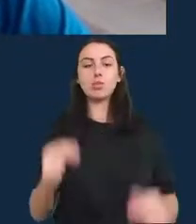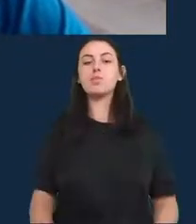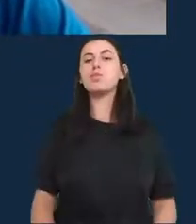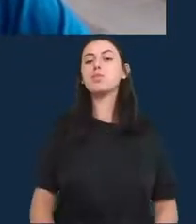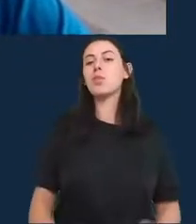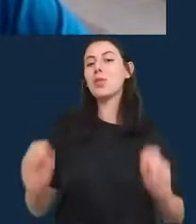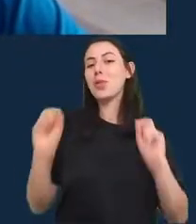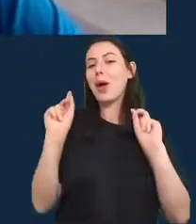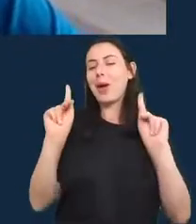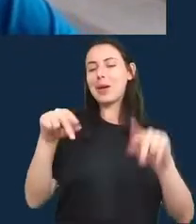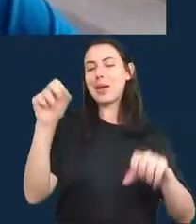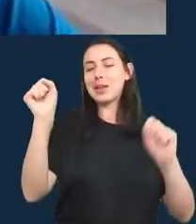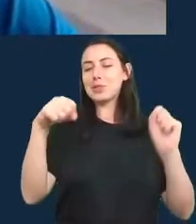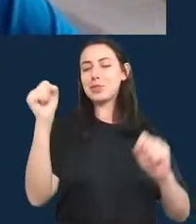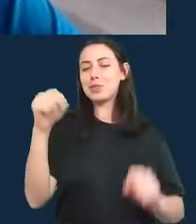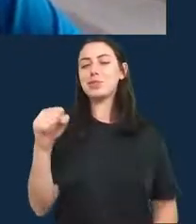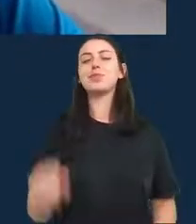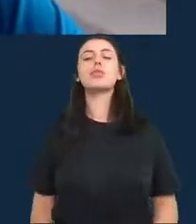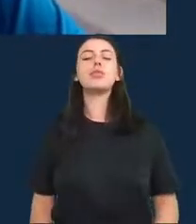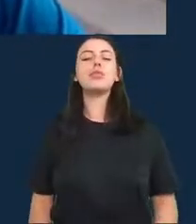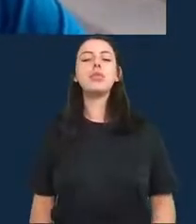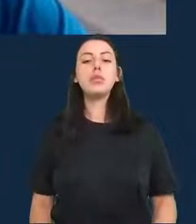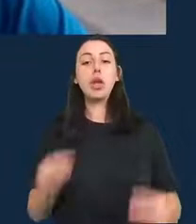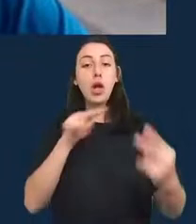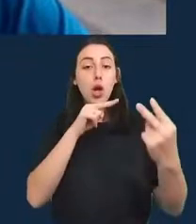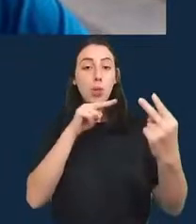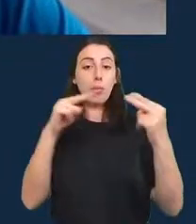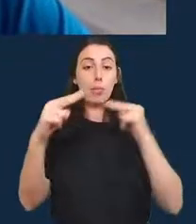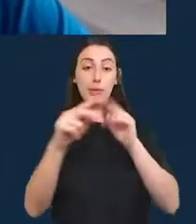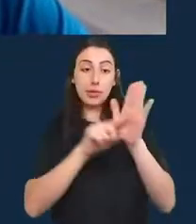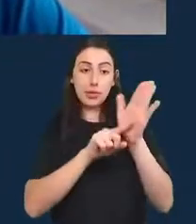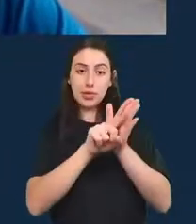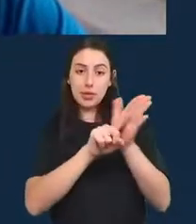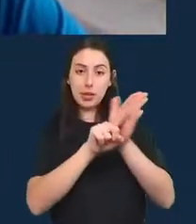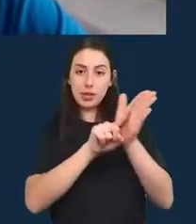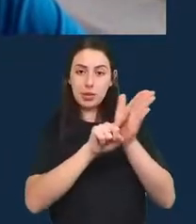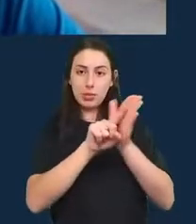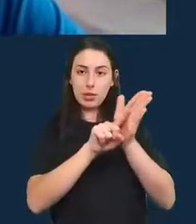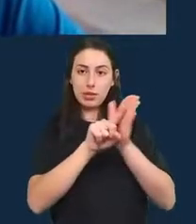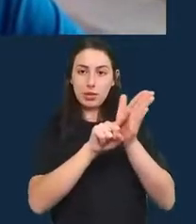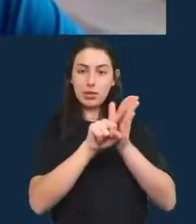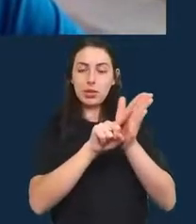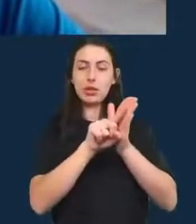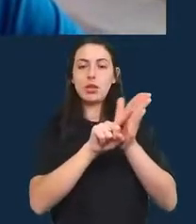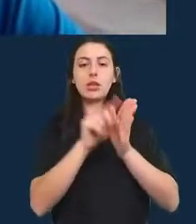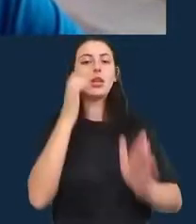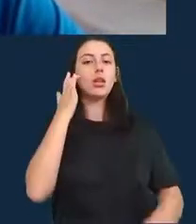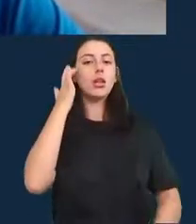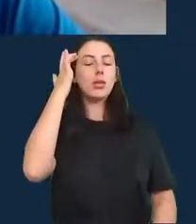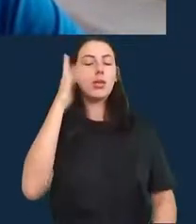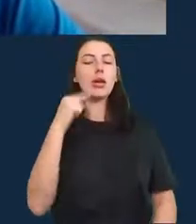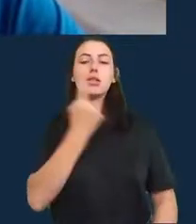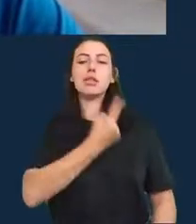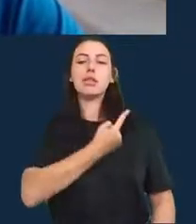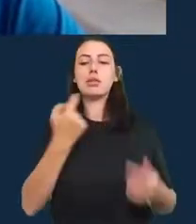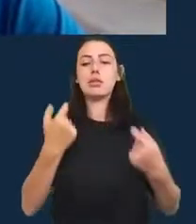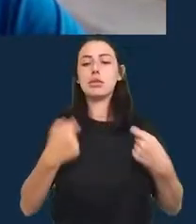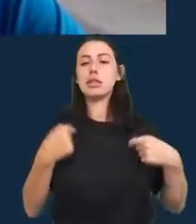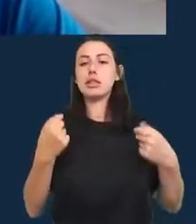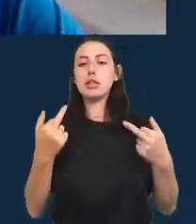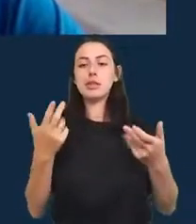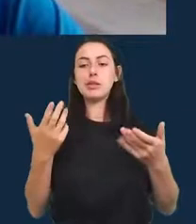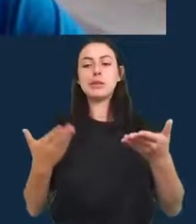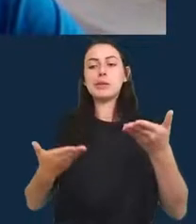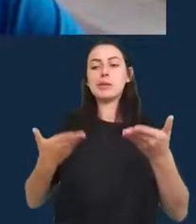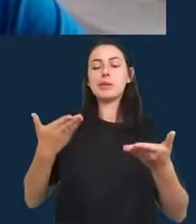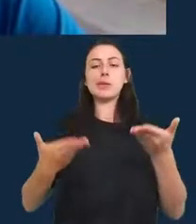do ponto de vista de pesquisa eu acho que isso a gente tem que ser parcimonioso tem que usar o modelo